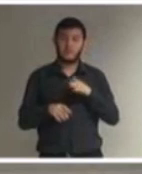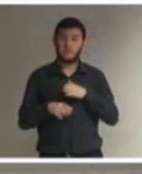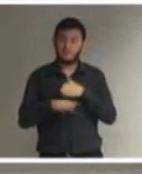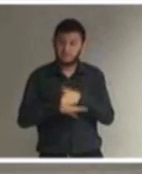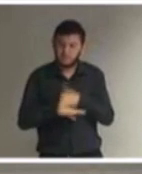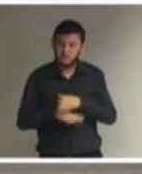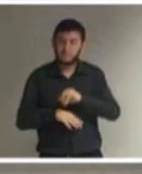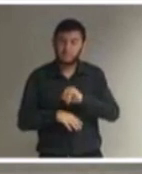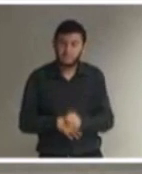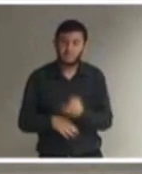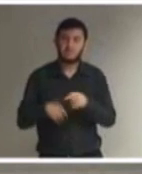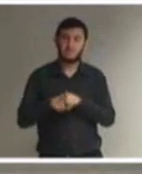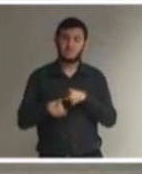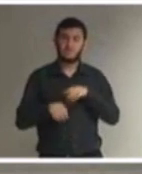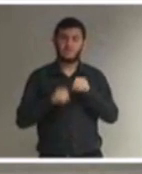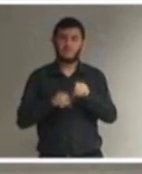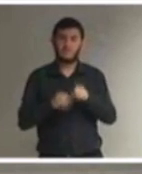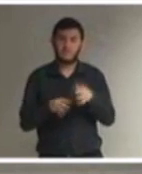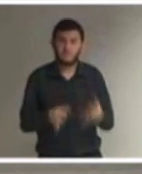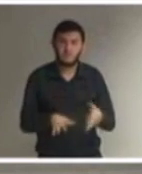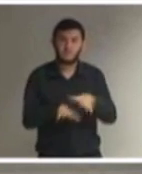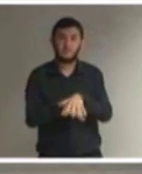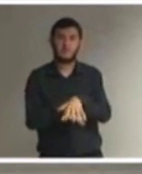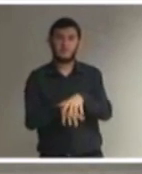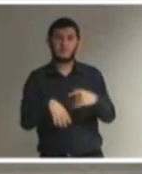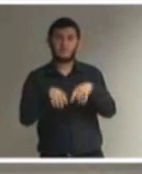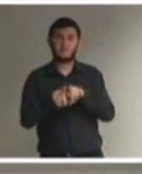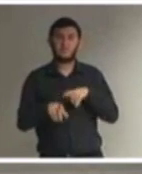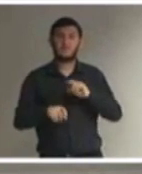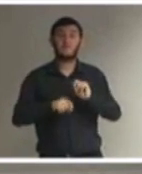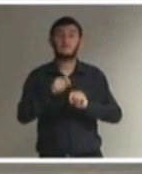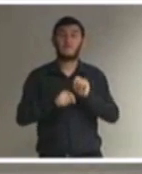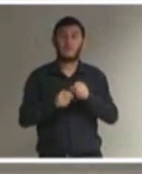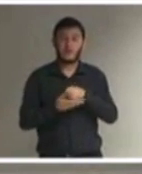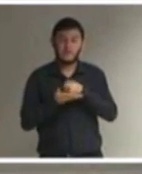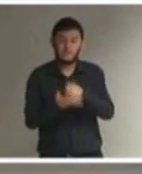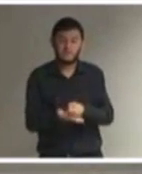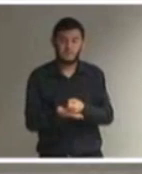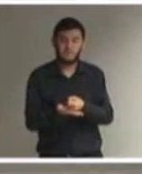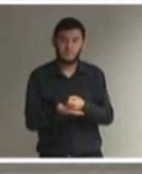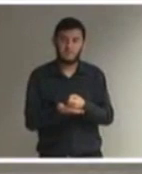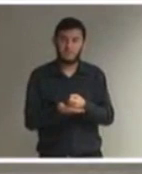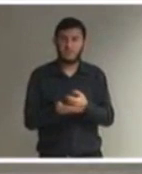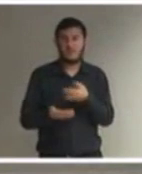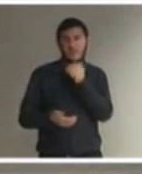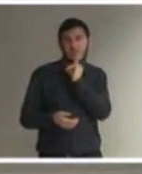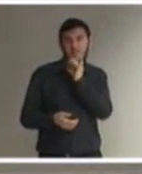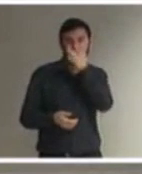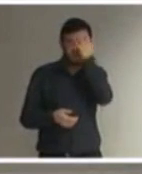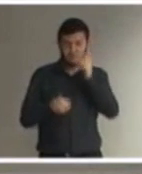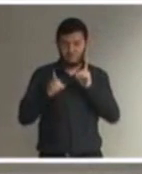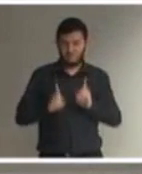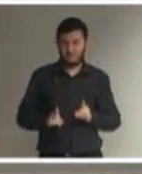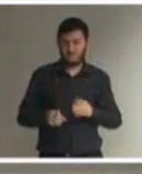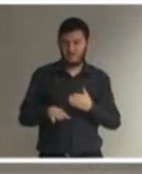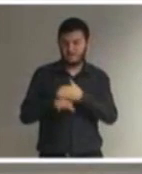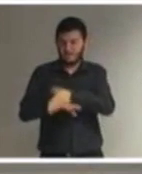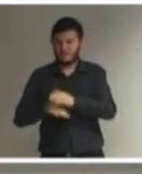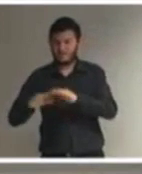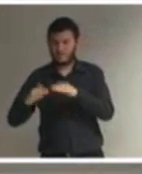inclusiva, com os apoios necessários. Não é porque a pessoa com deficiência iria para a escola comum que ela